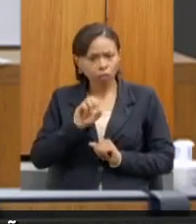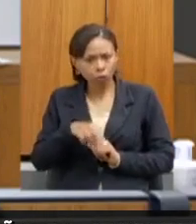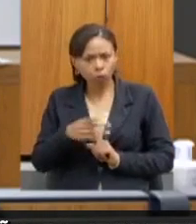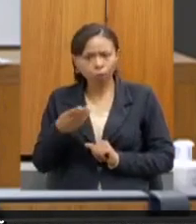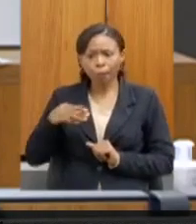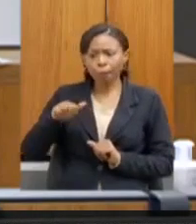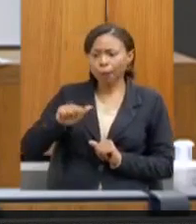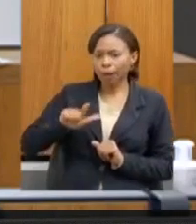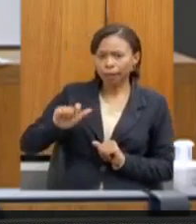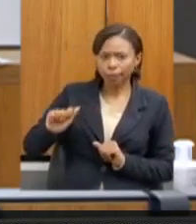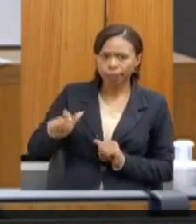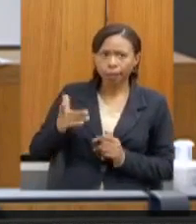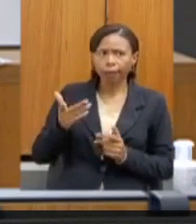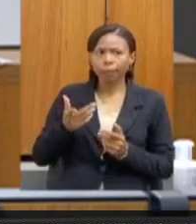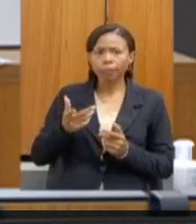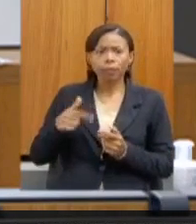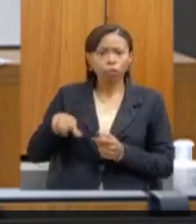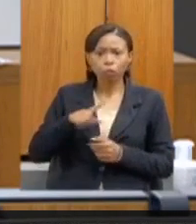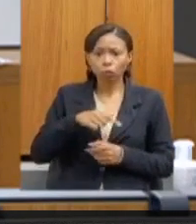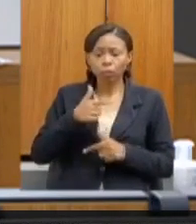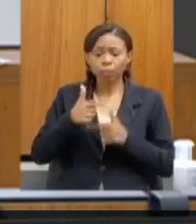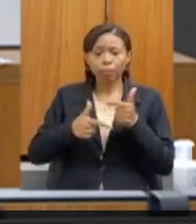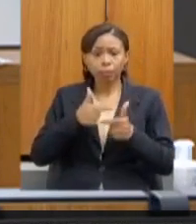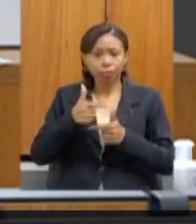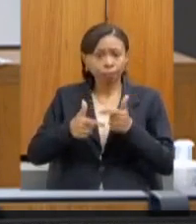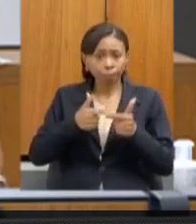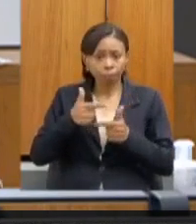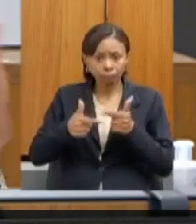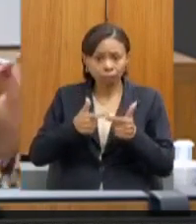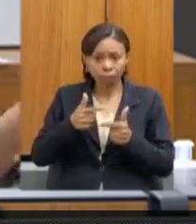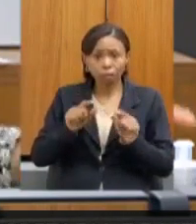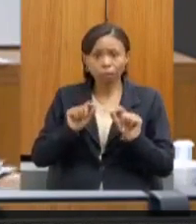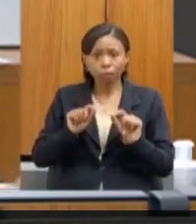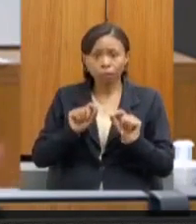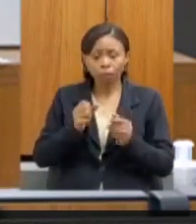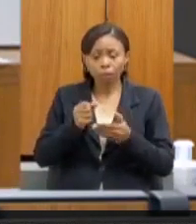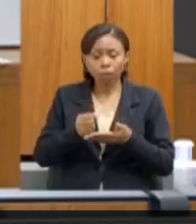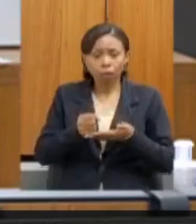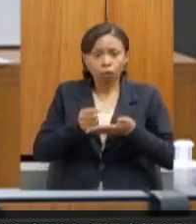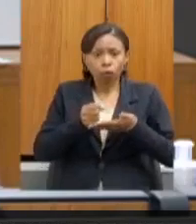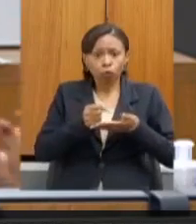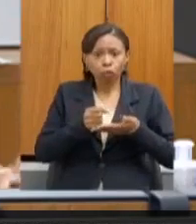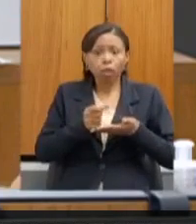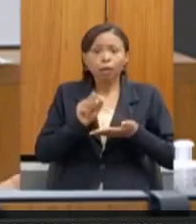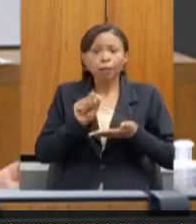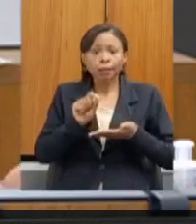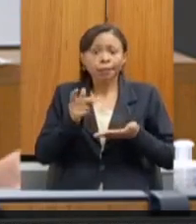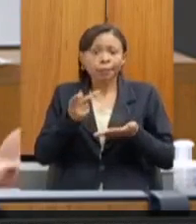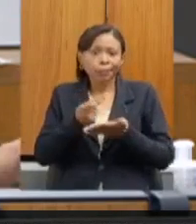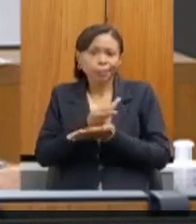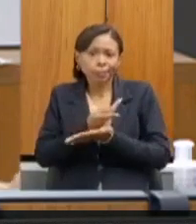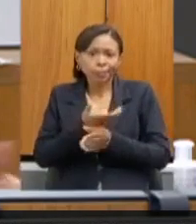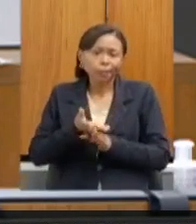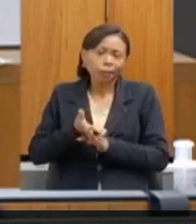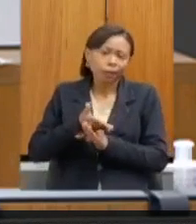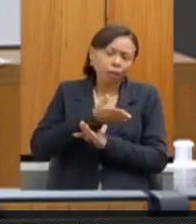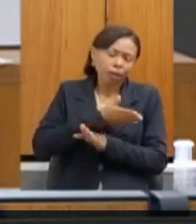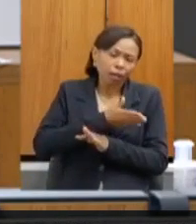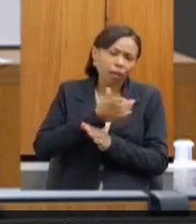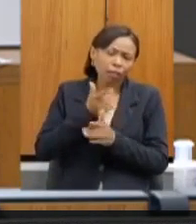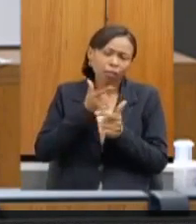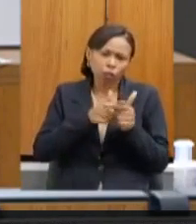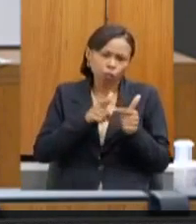florestal, trabalhando nesse mutirão para que esse represamento que houve em função das dificuldades